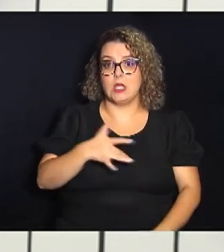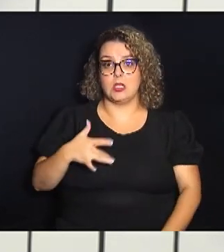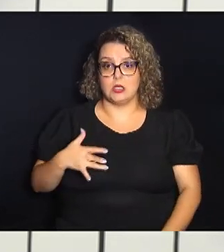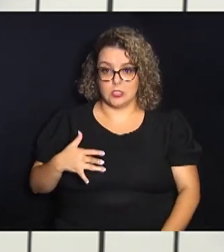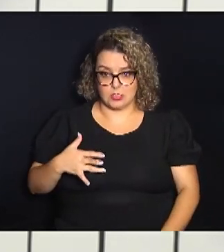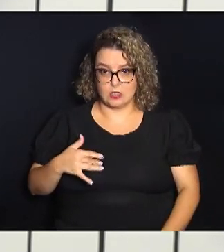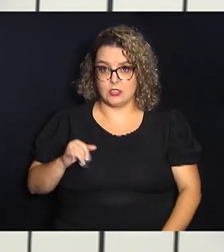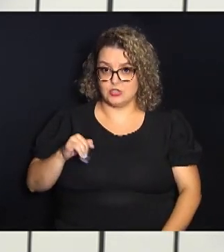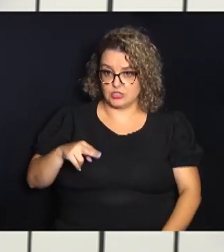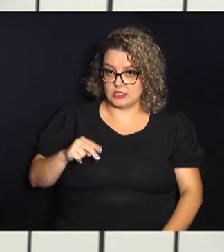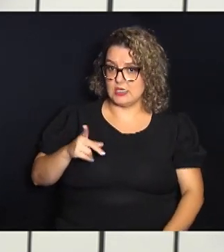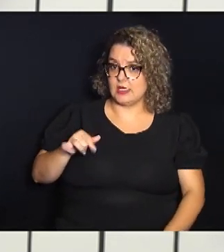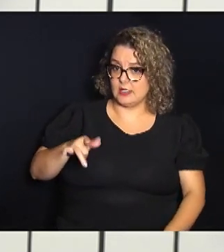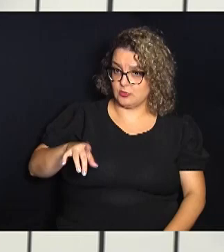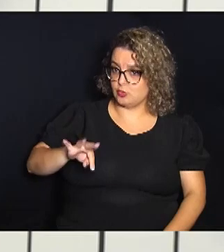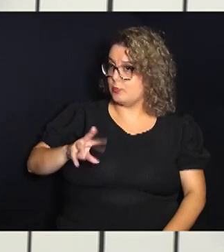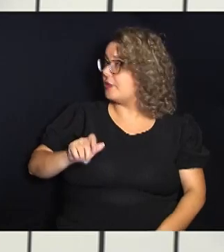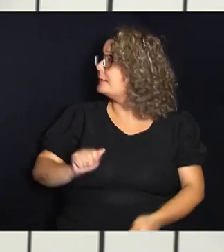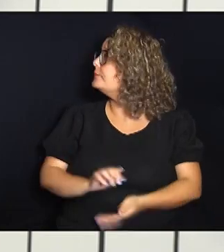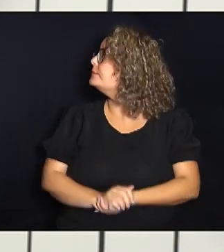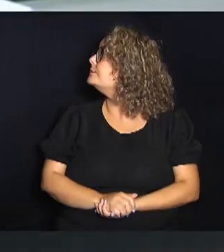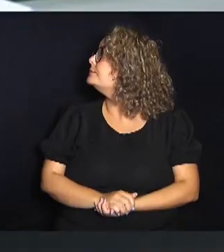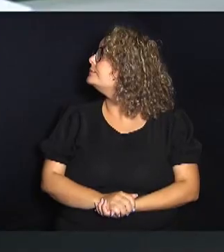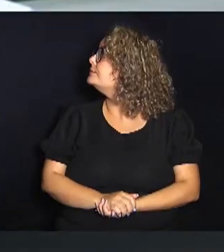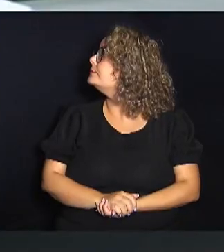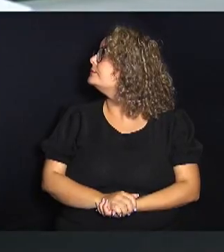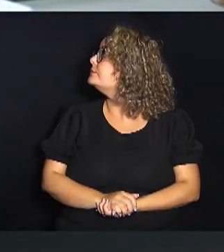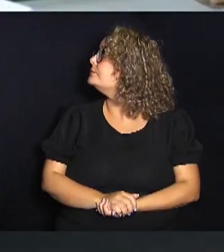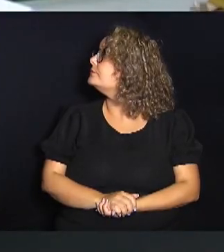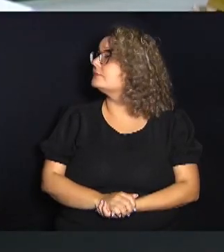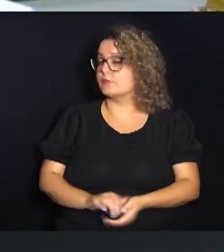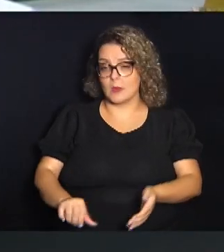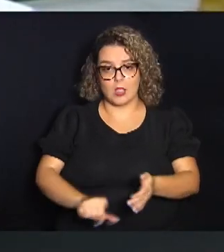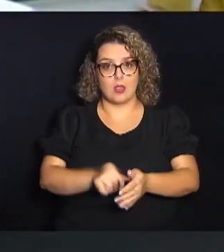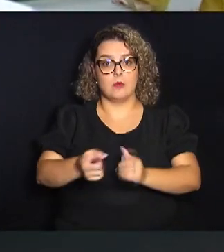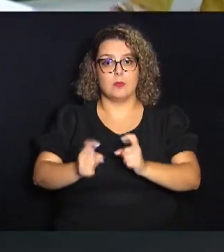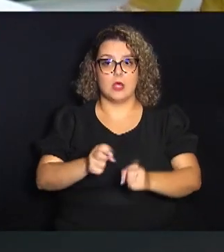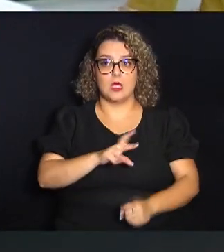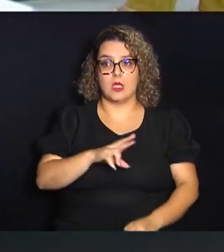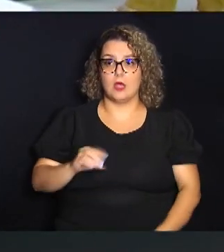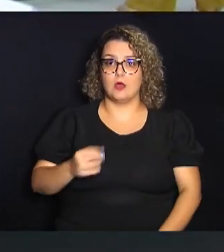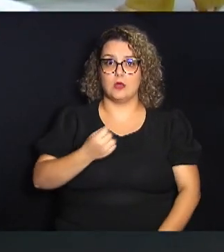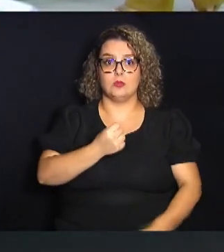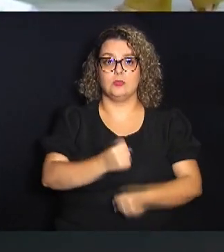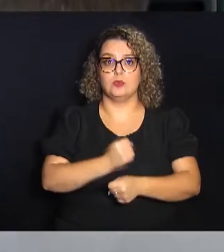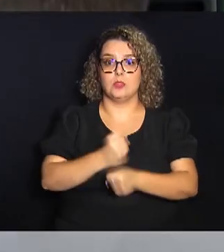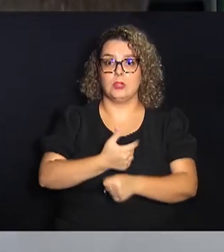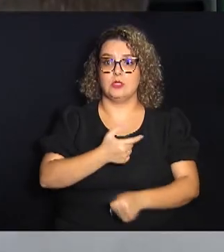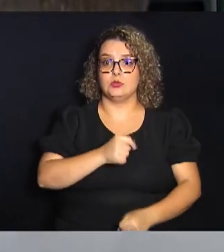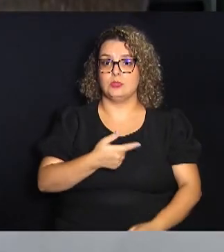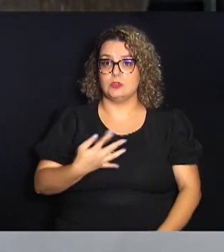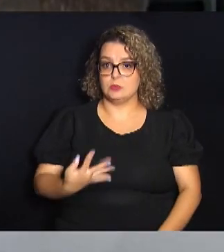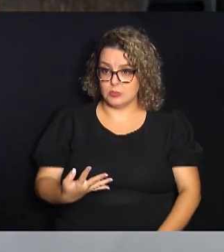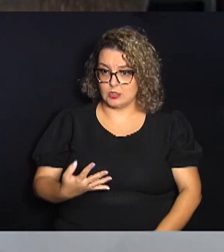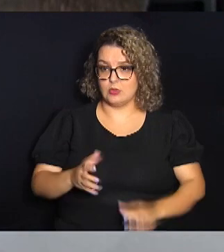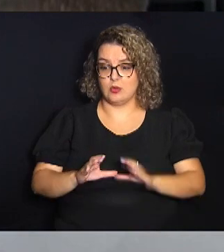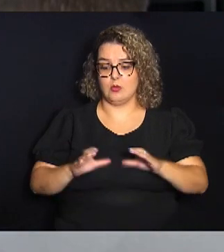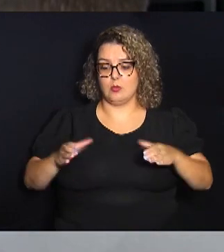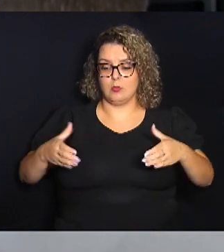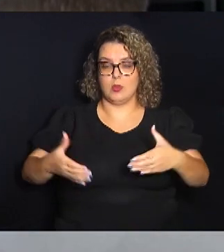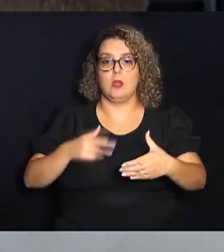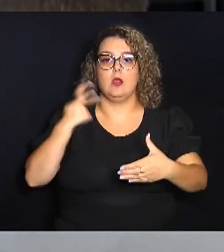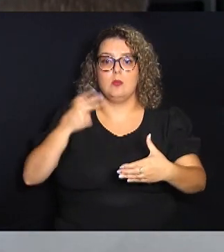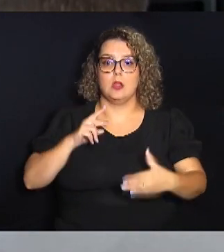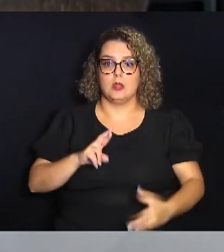Indaiatuba. A primeira reunião ordinária do ano de 2024 do Parlamento da